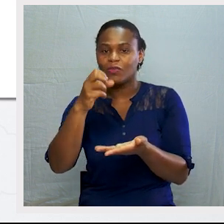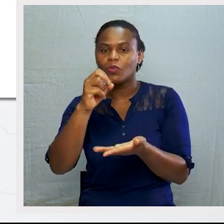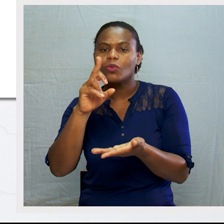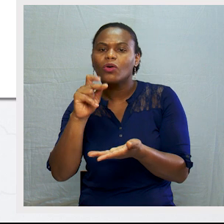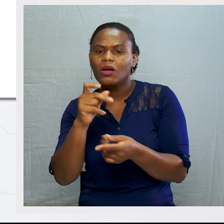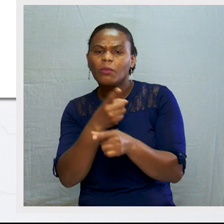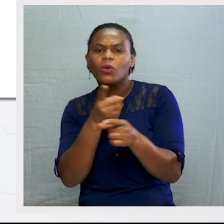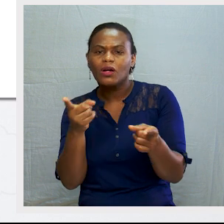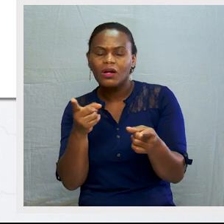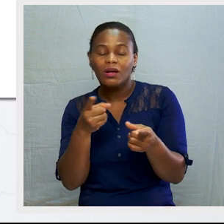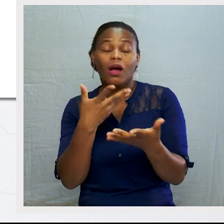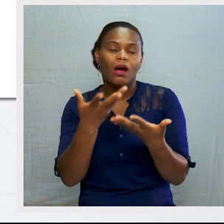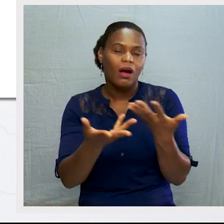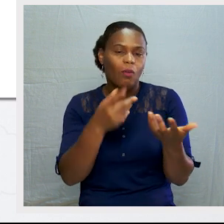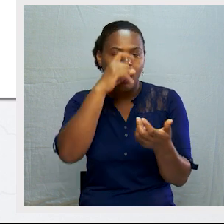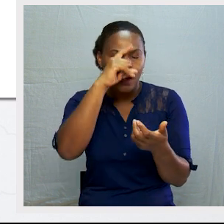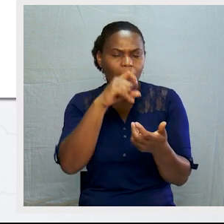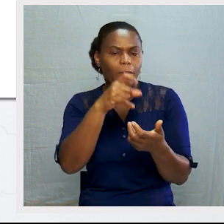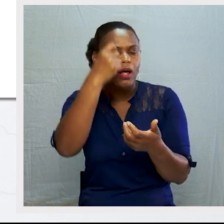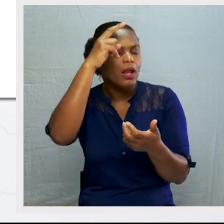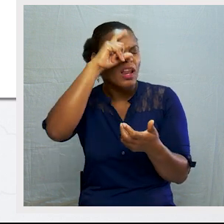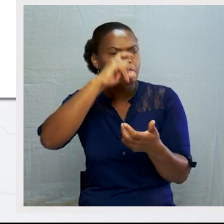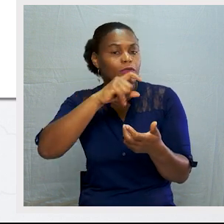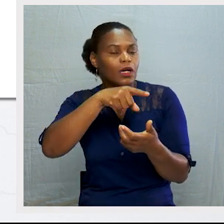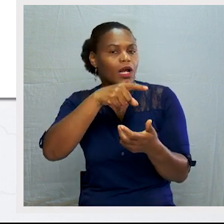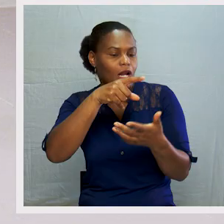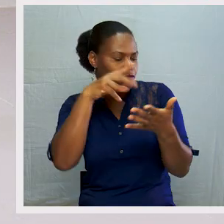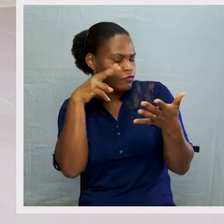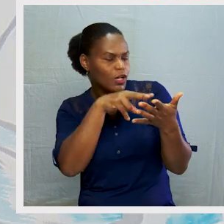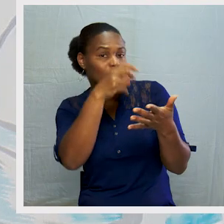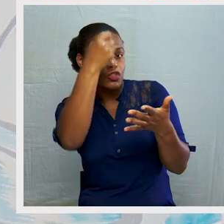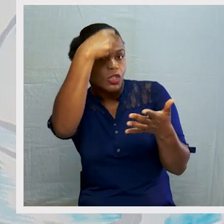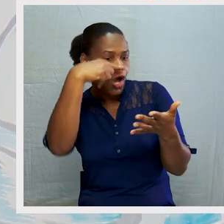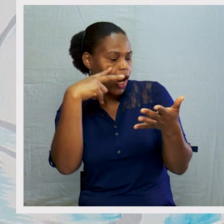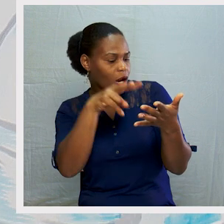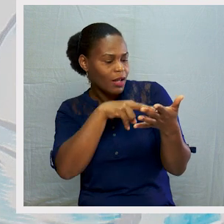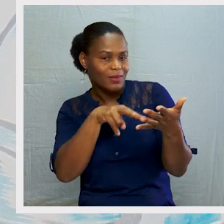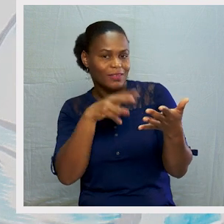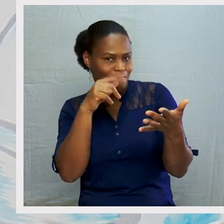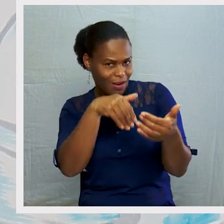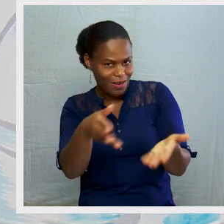lembrar, recorrendo à história que acabaram de ouvir agora. Vamos lá, meninos.